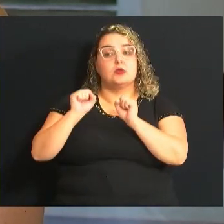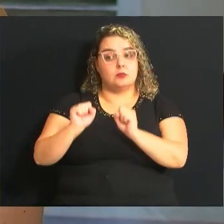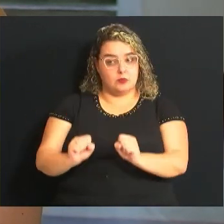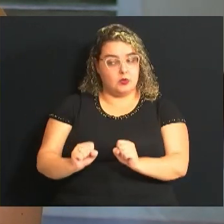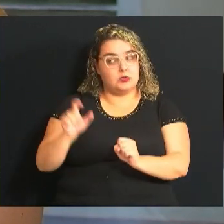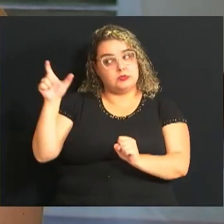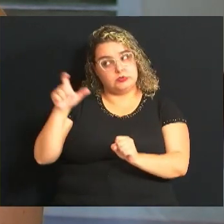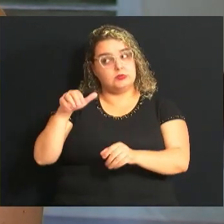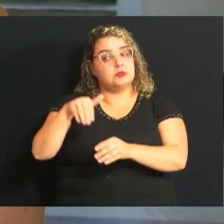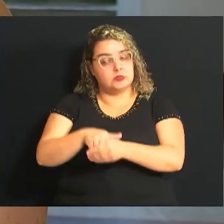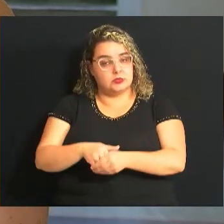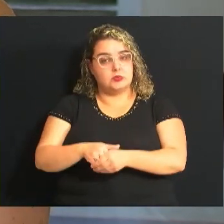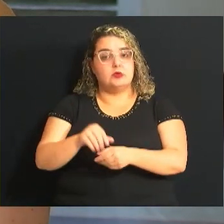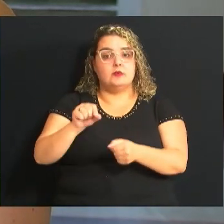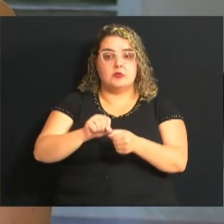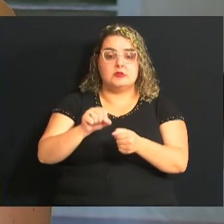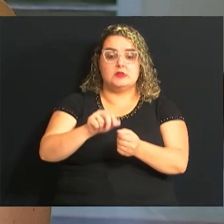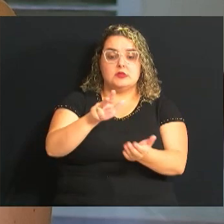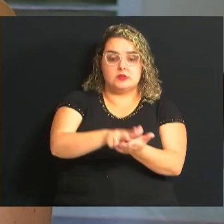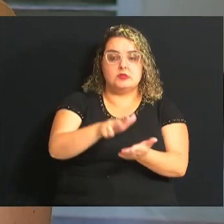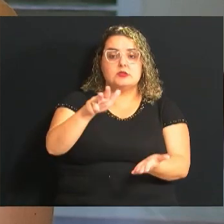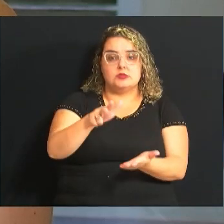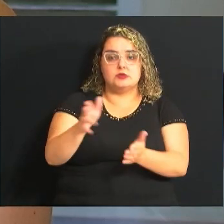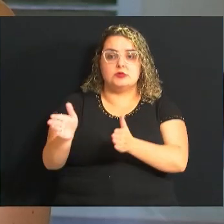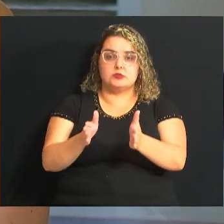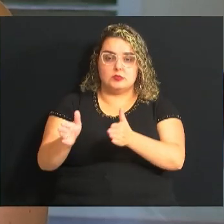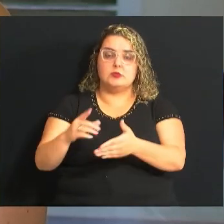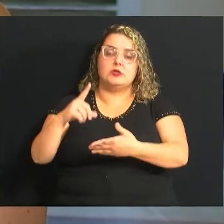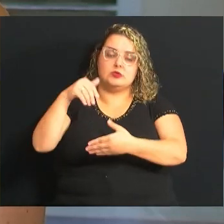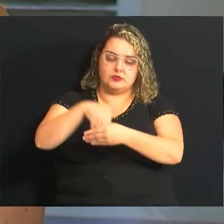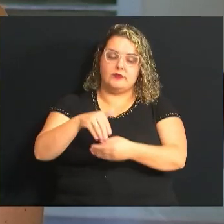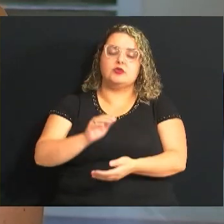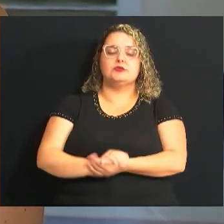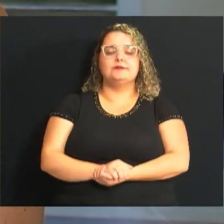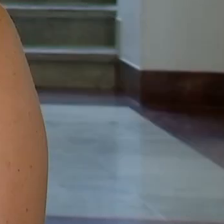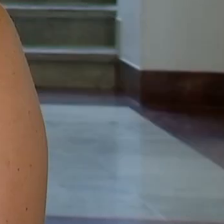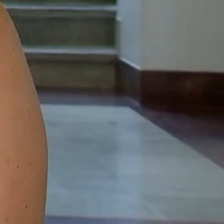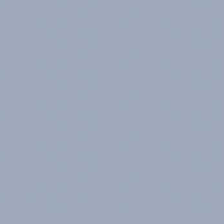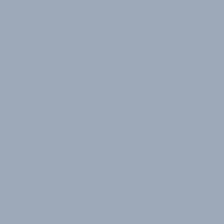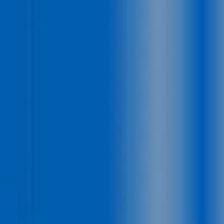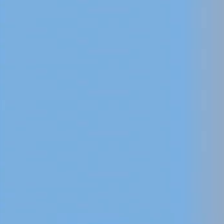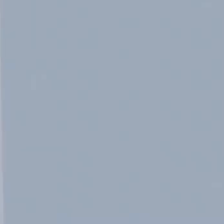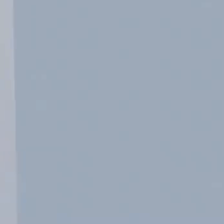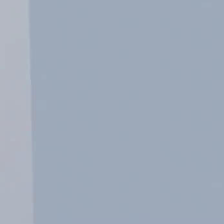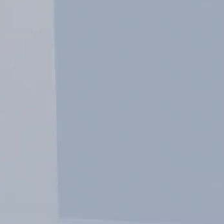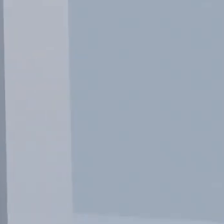o eleitor tão logo possa, já faça a regularização de sua situação eleitoral